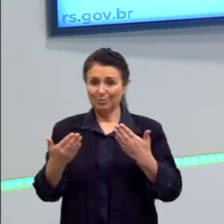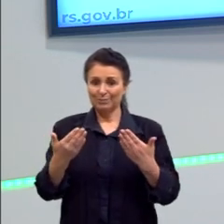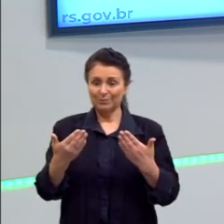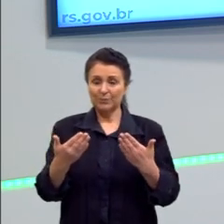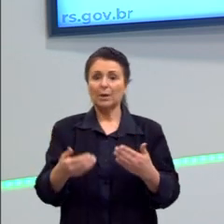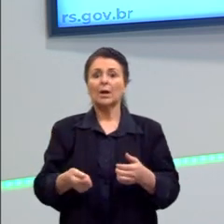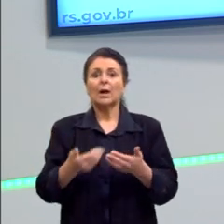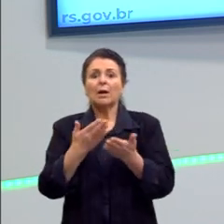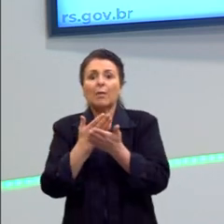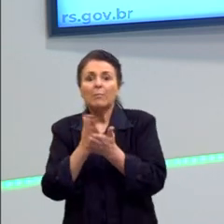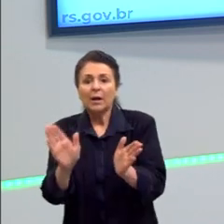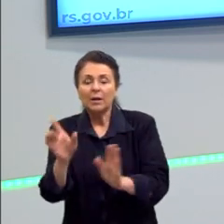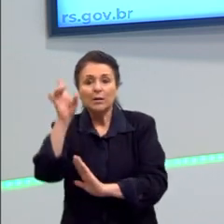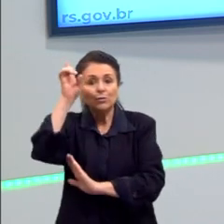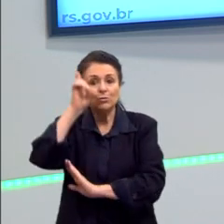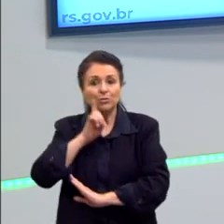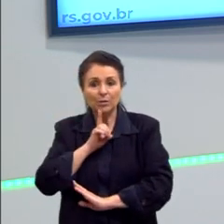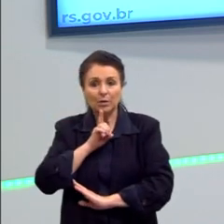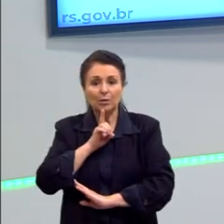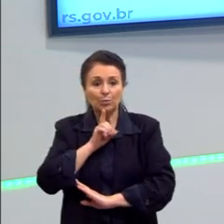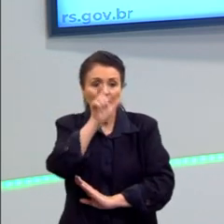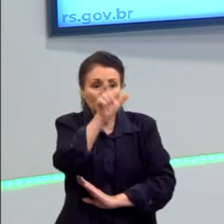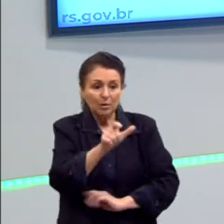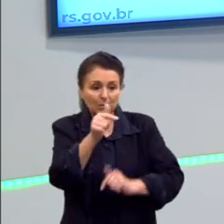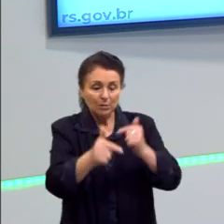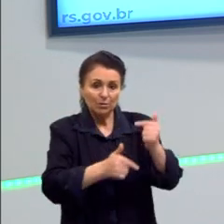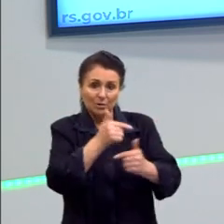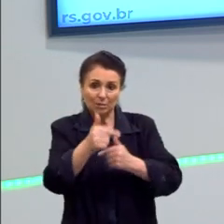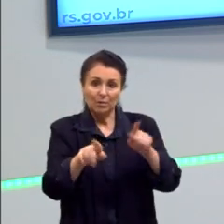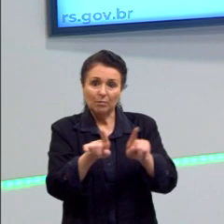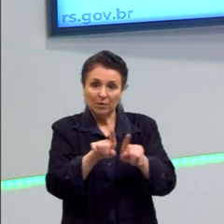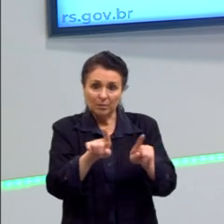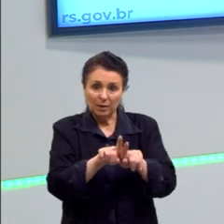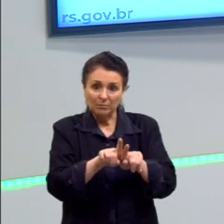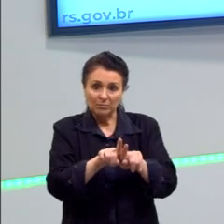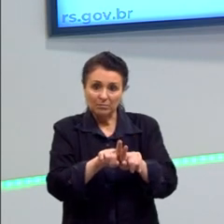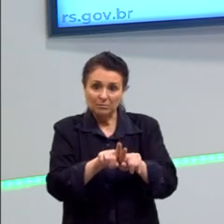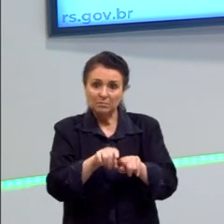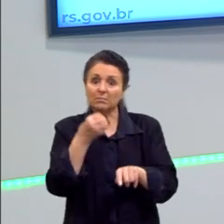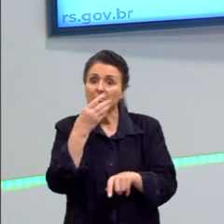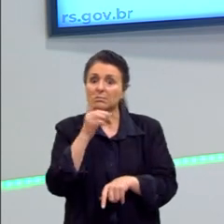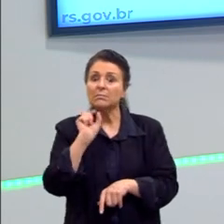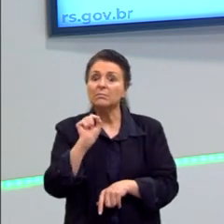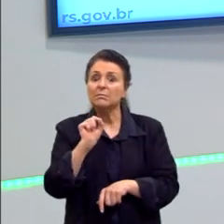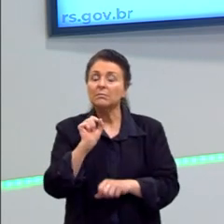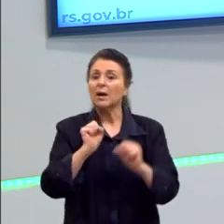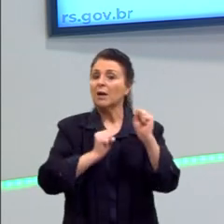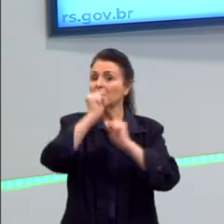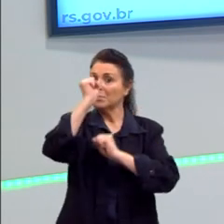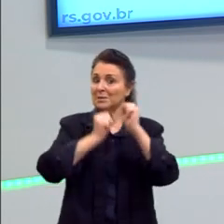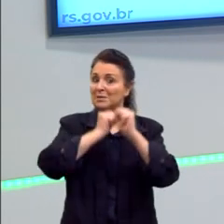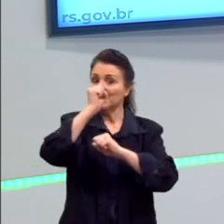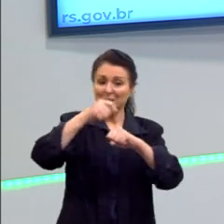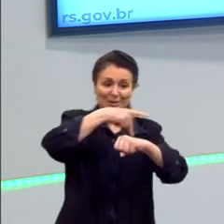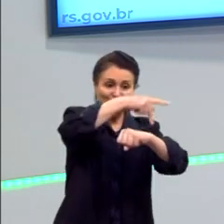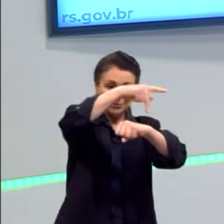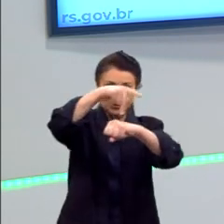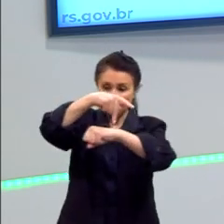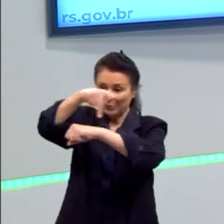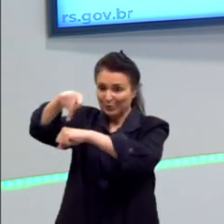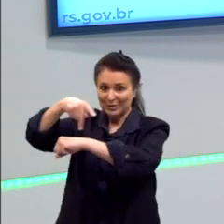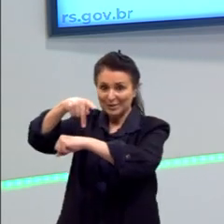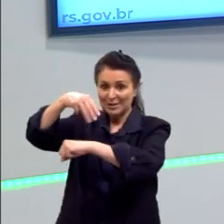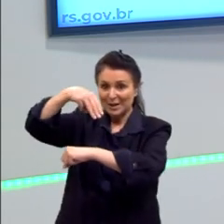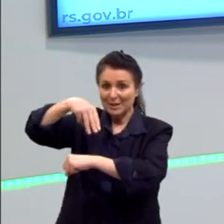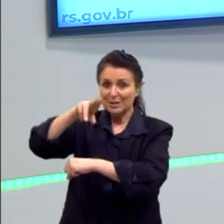a perda de direito dos trabalhadores é um fator que favorece as multinacionais a se instalar nesses países. Então,